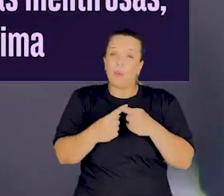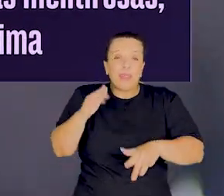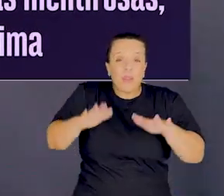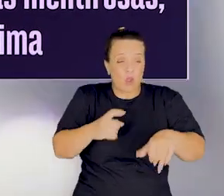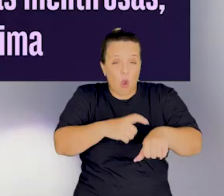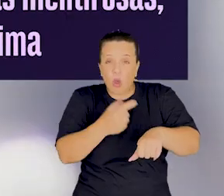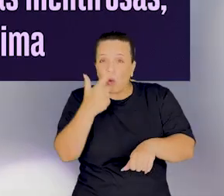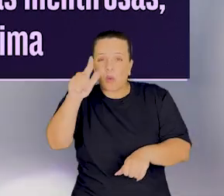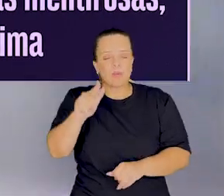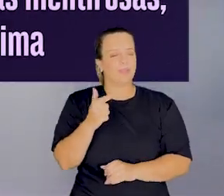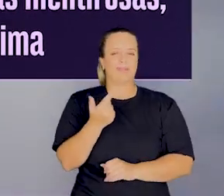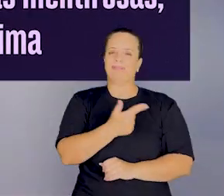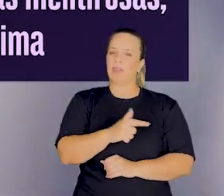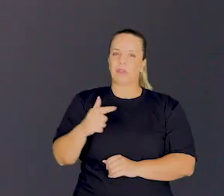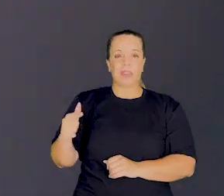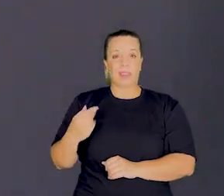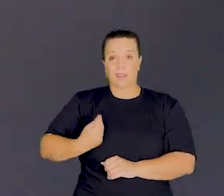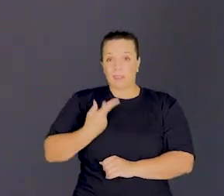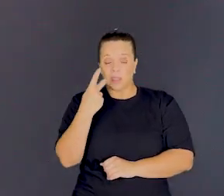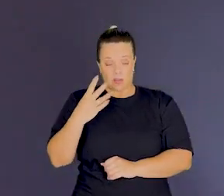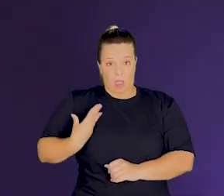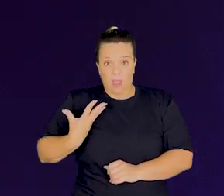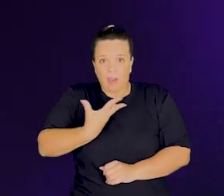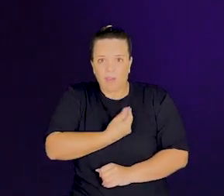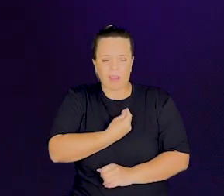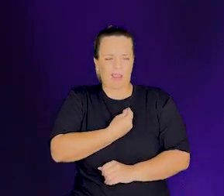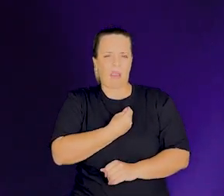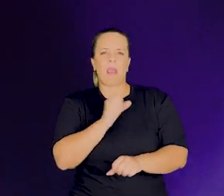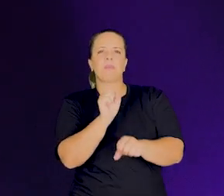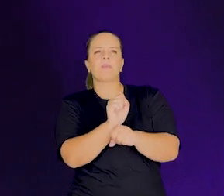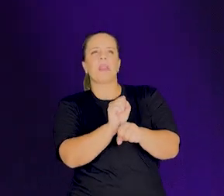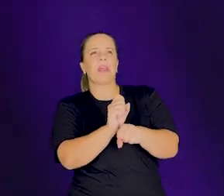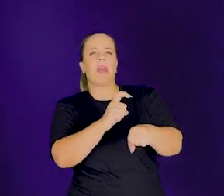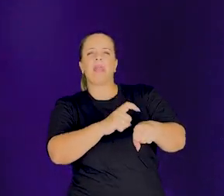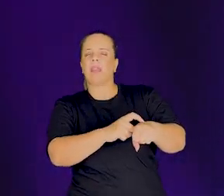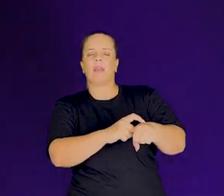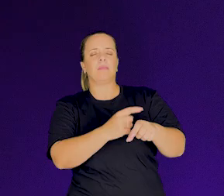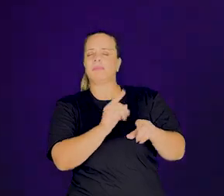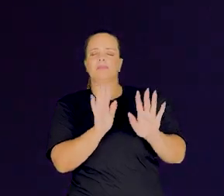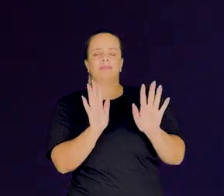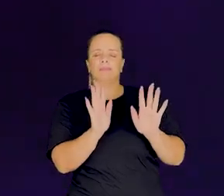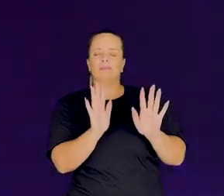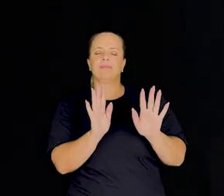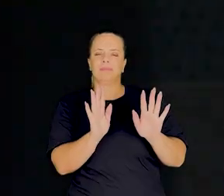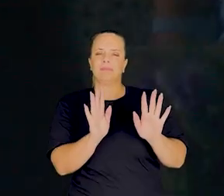talvez não haja uma outra hora. Salvar sua vida não deve ser uma questão de tempo.